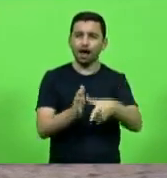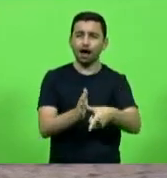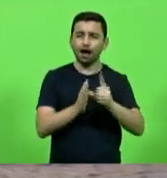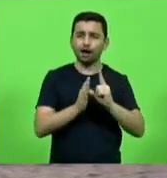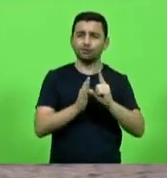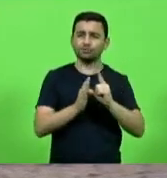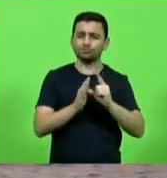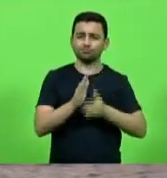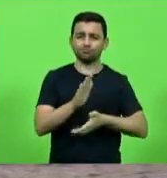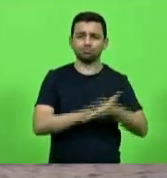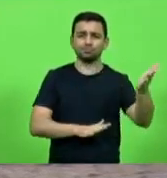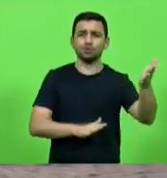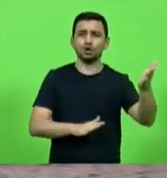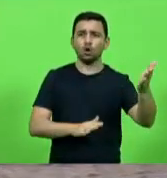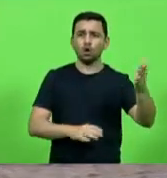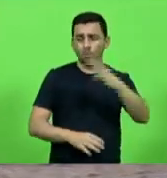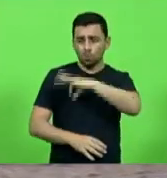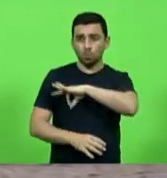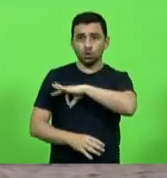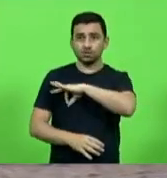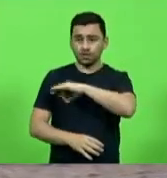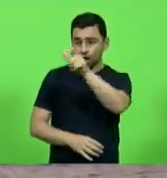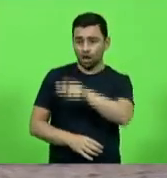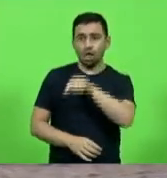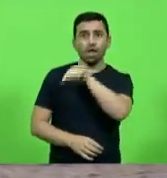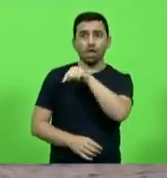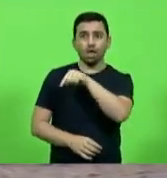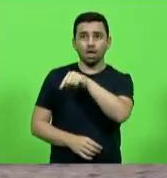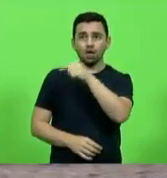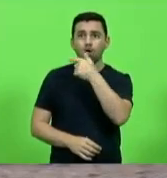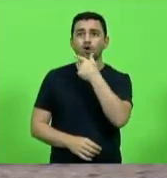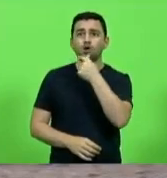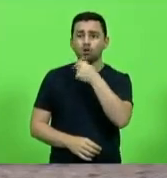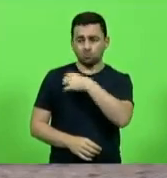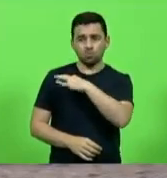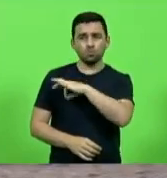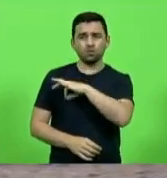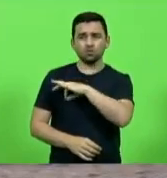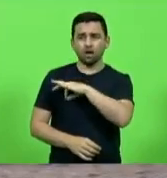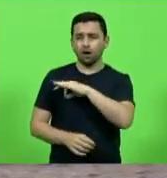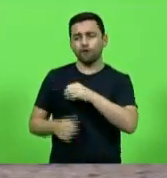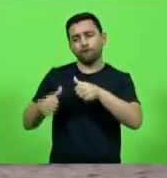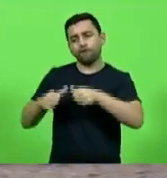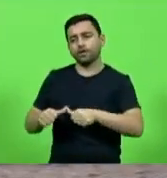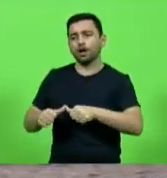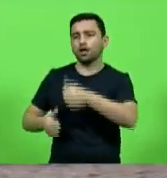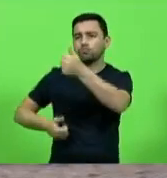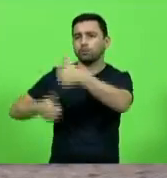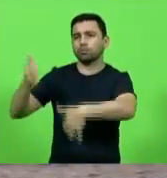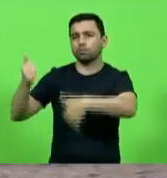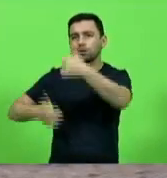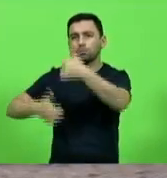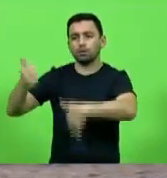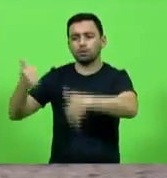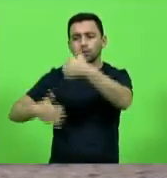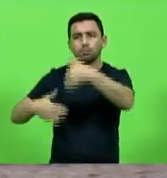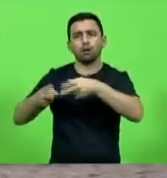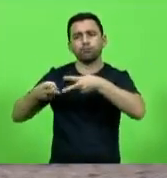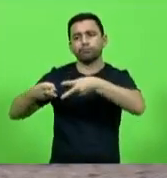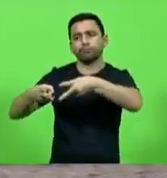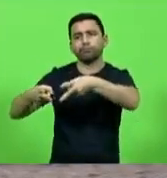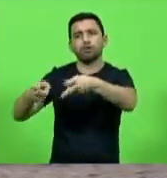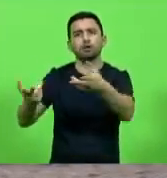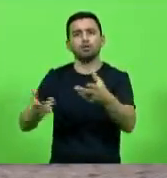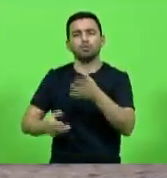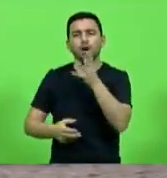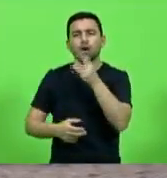policial, já é liberado antes do policial e quando o policial está lá ainda esclarecendo os fatos. Já é,